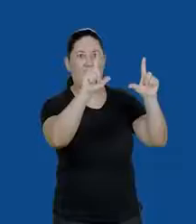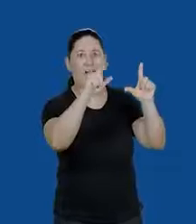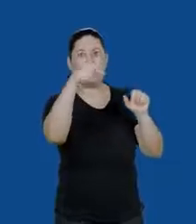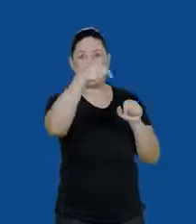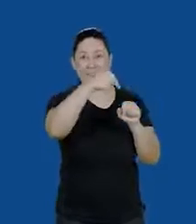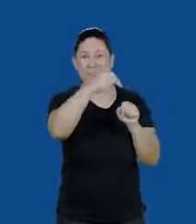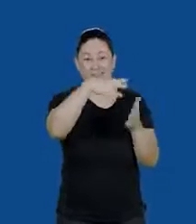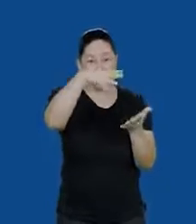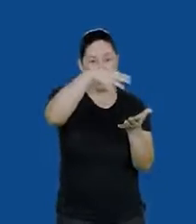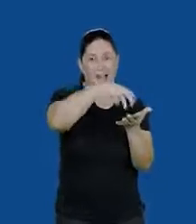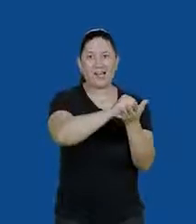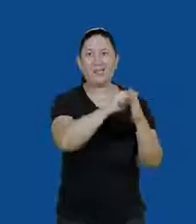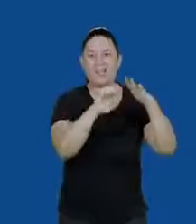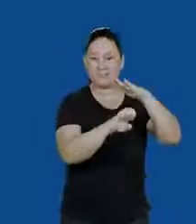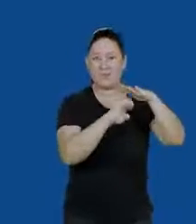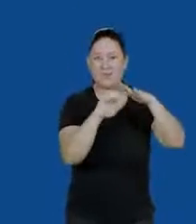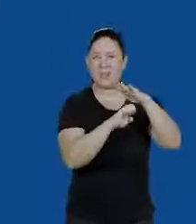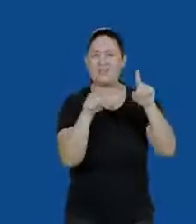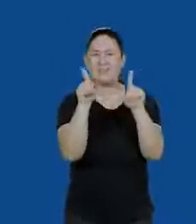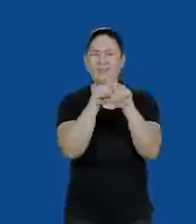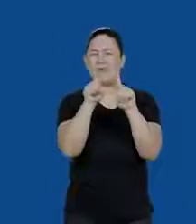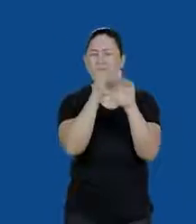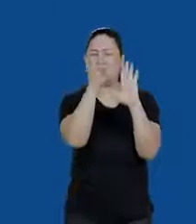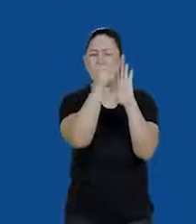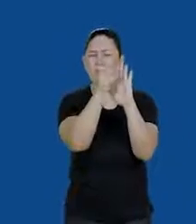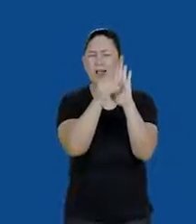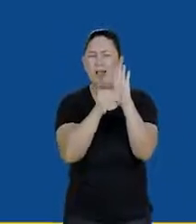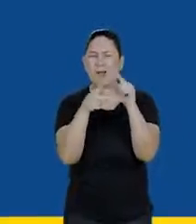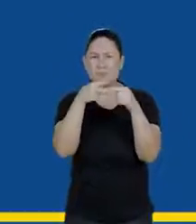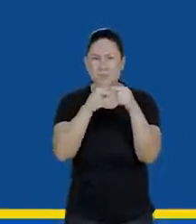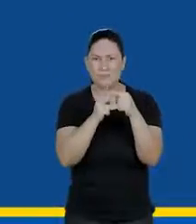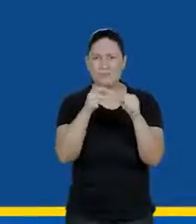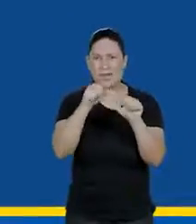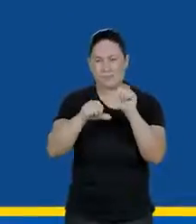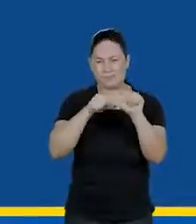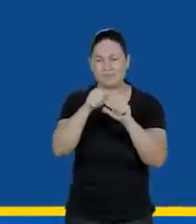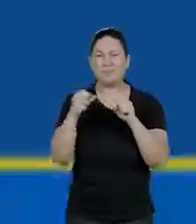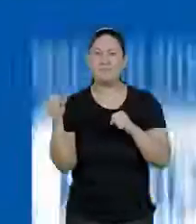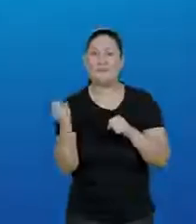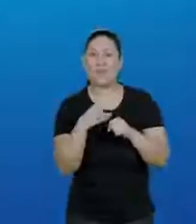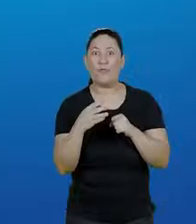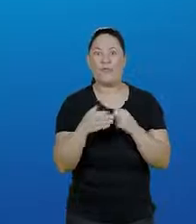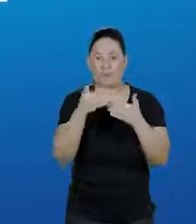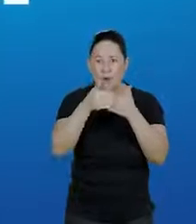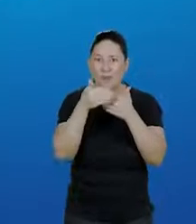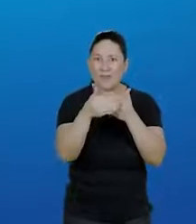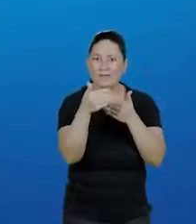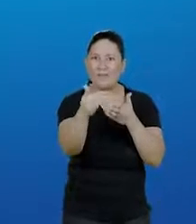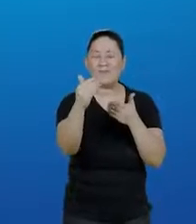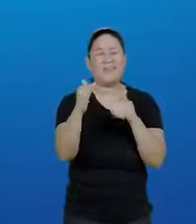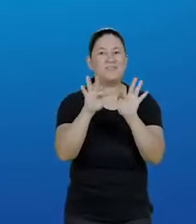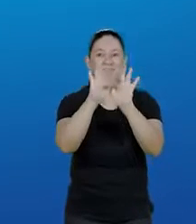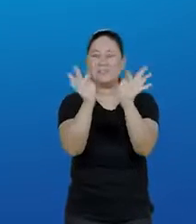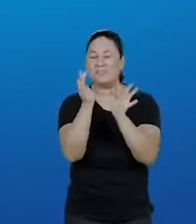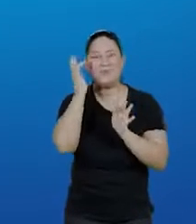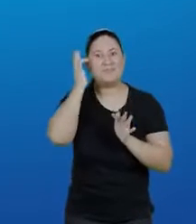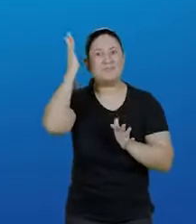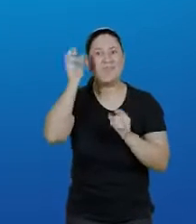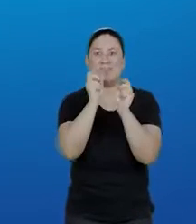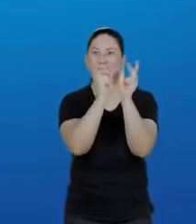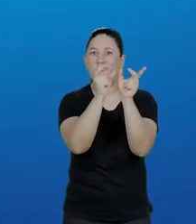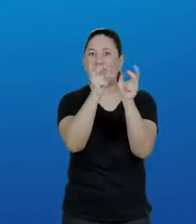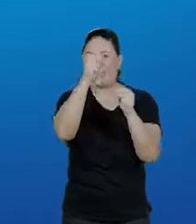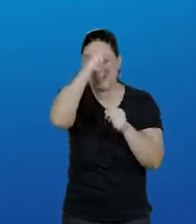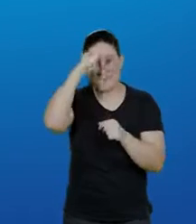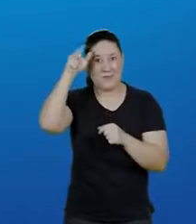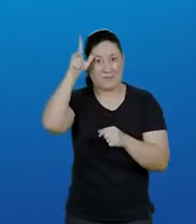para esta página, onde pode cadastrar sua empresa e também atualizar dados. Com este passo a passo, ficou simples vender para